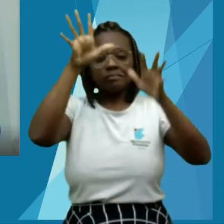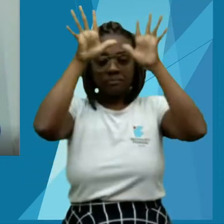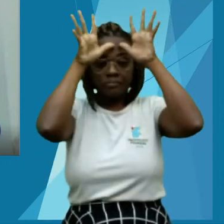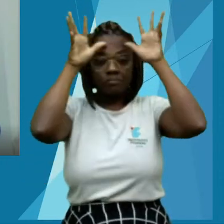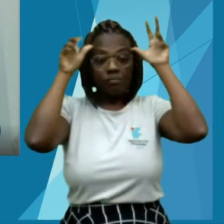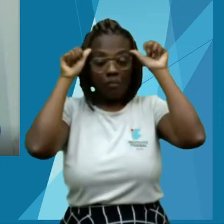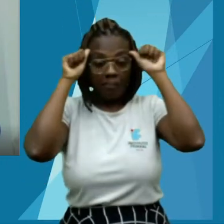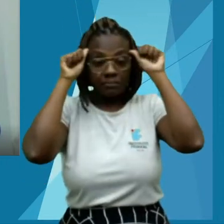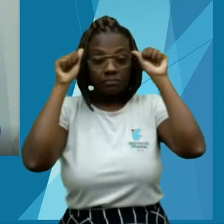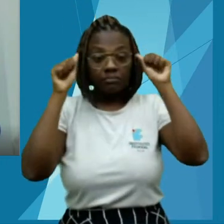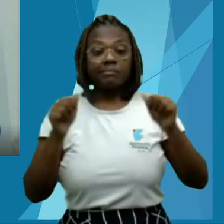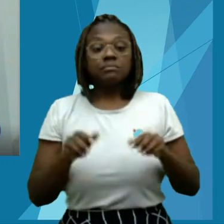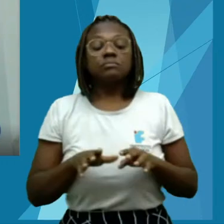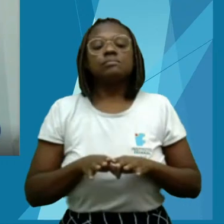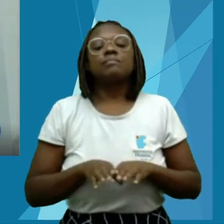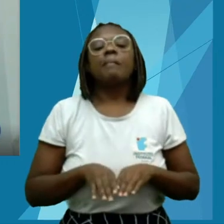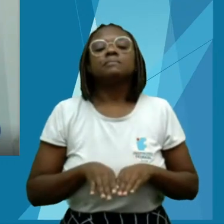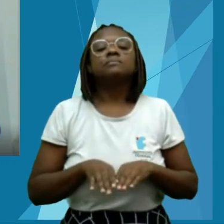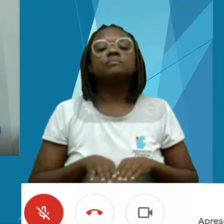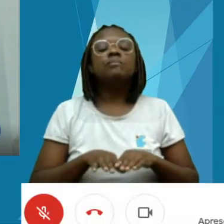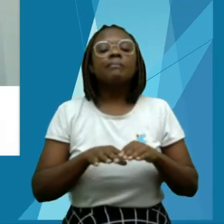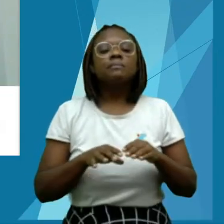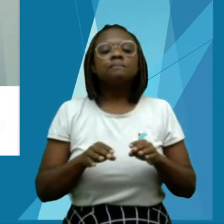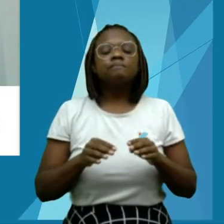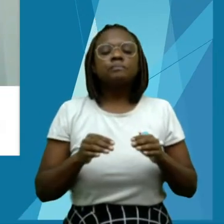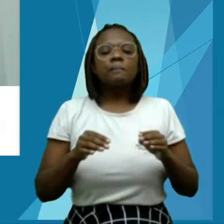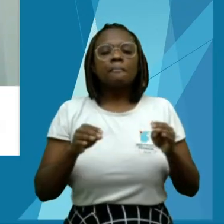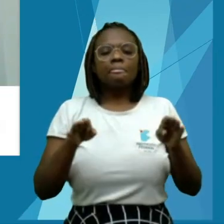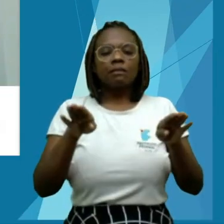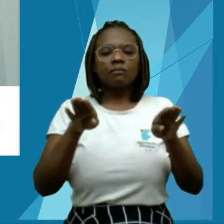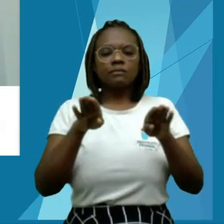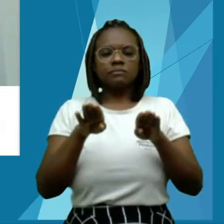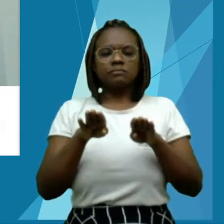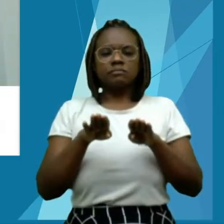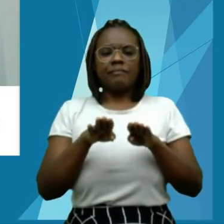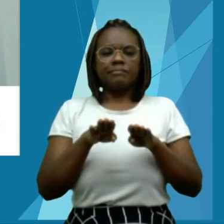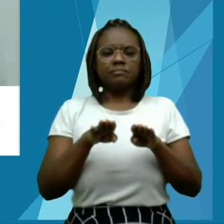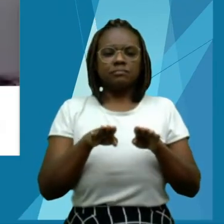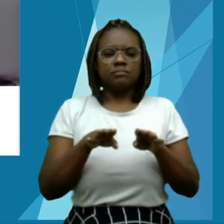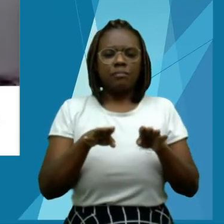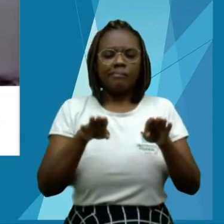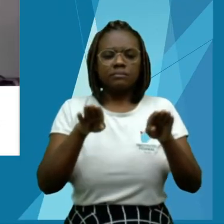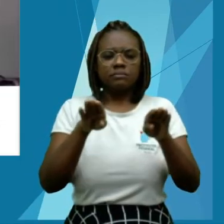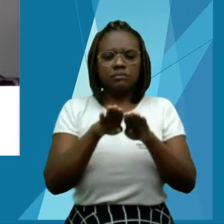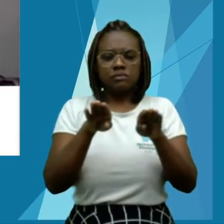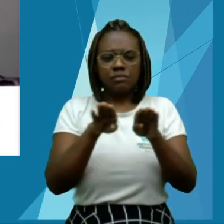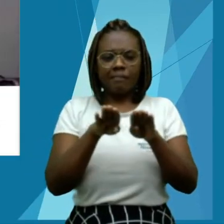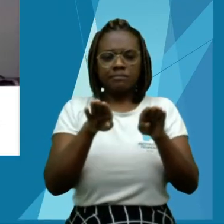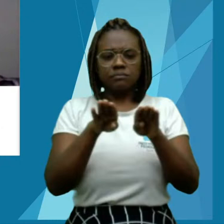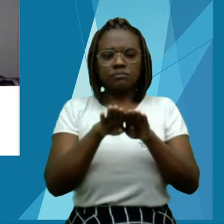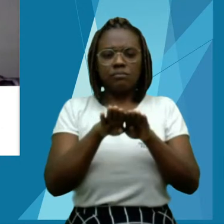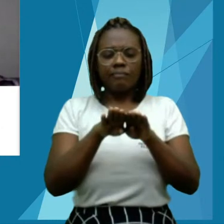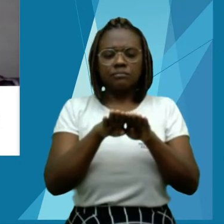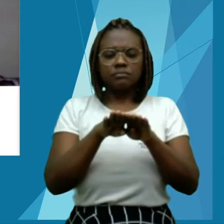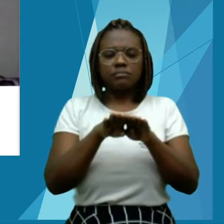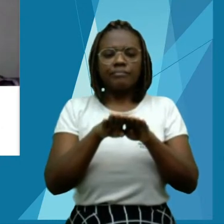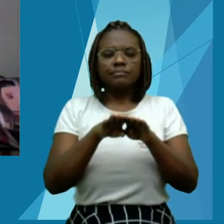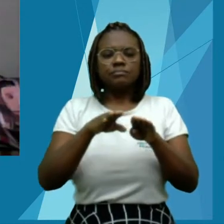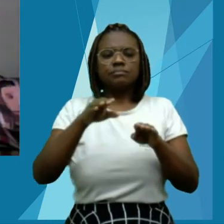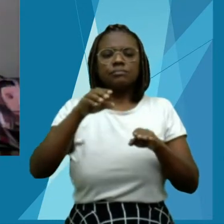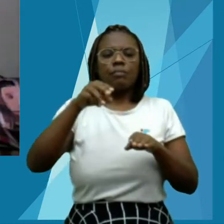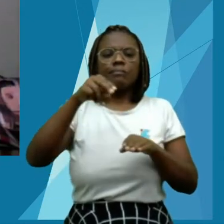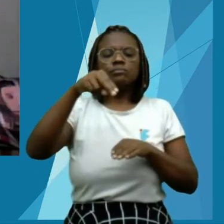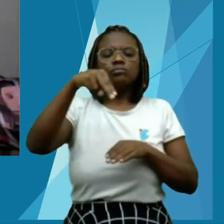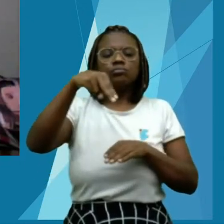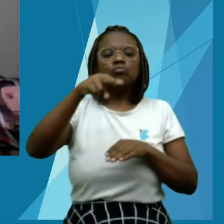em Agroecologia e Produção Orgânica do Acre, CVT Agroecologia e do Núcleo de Agroecologia do